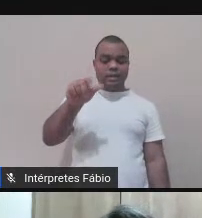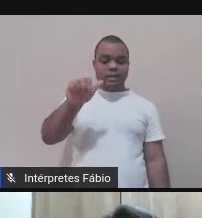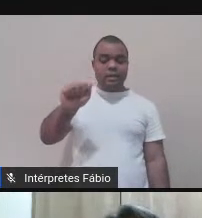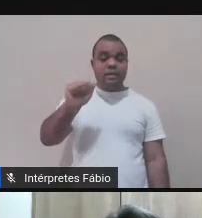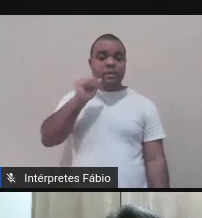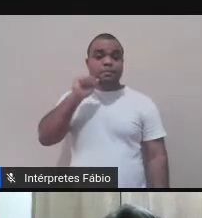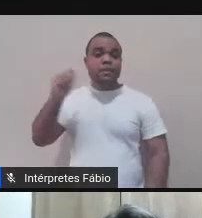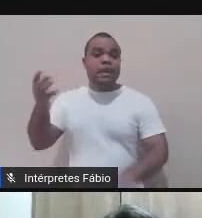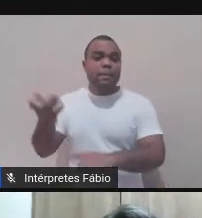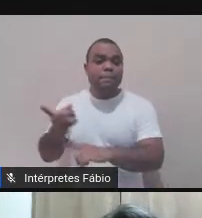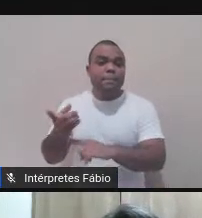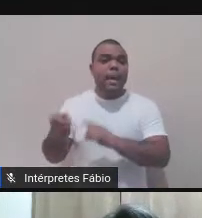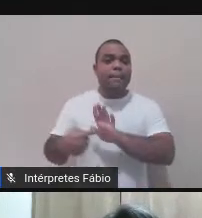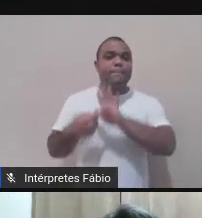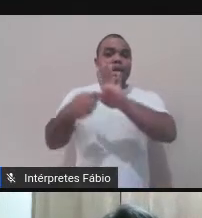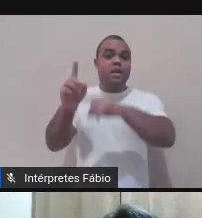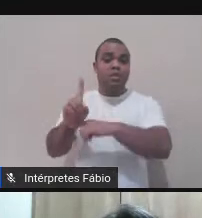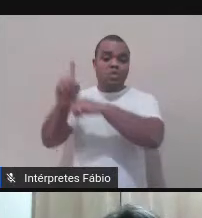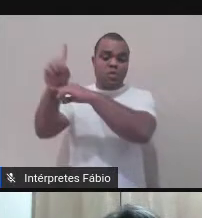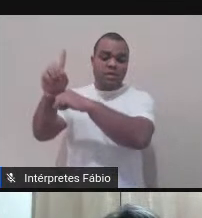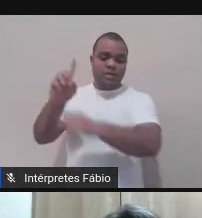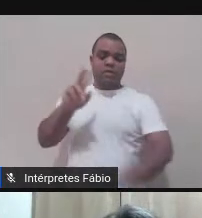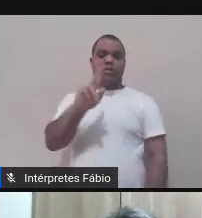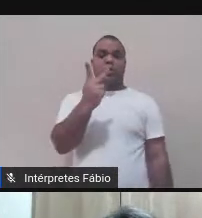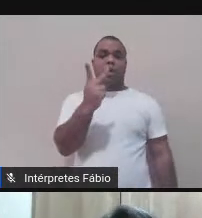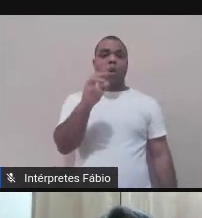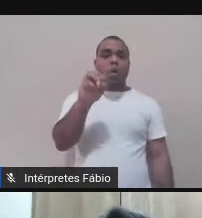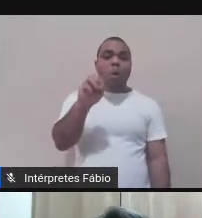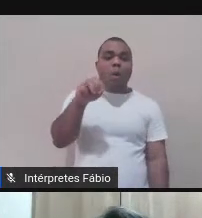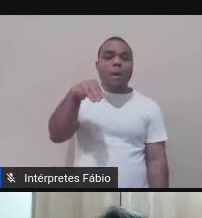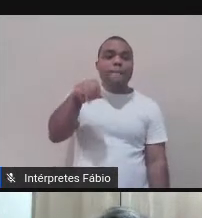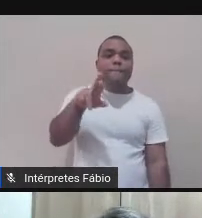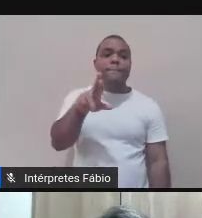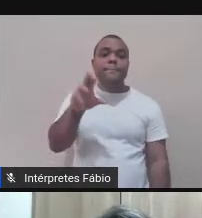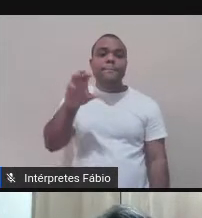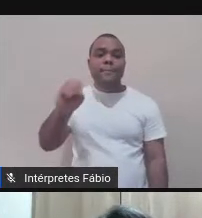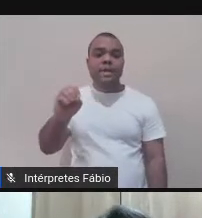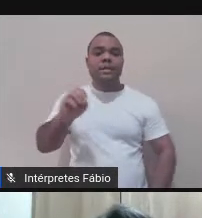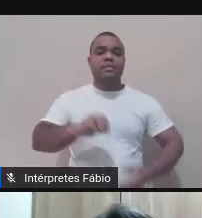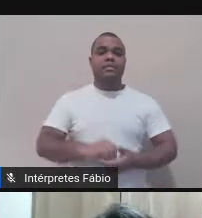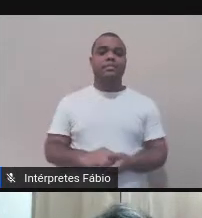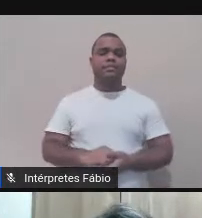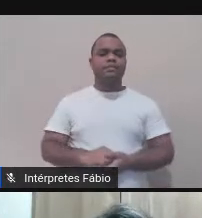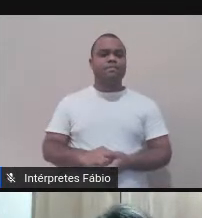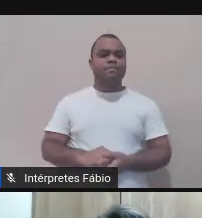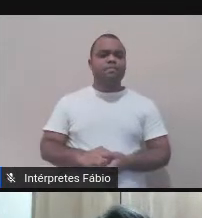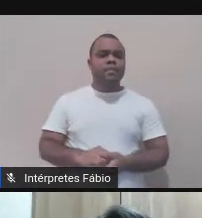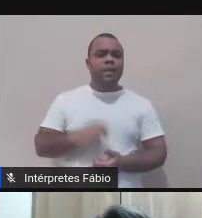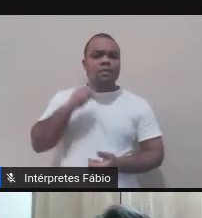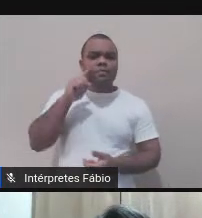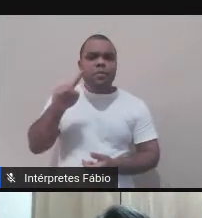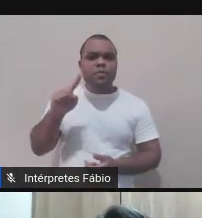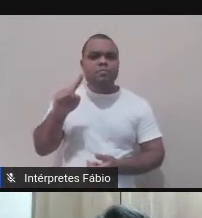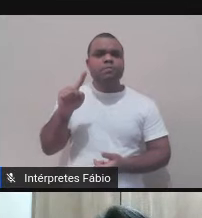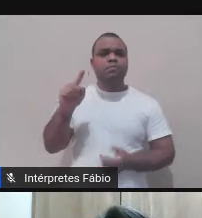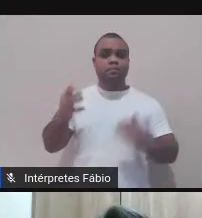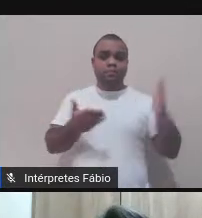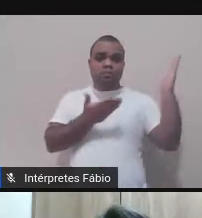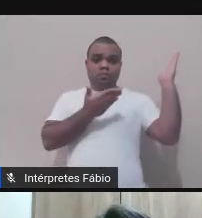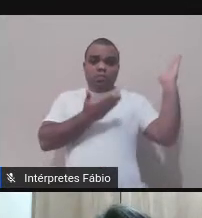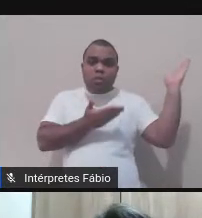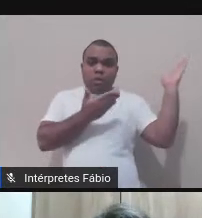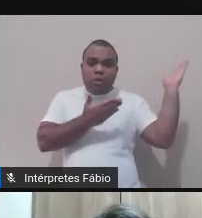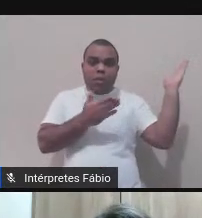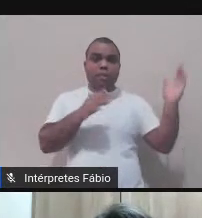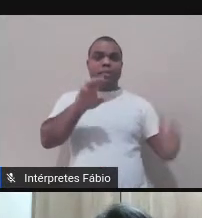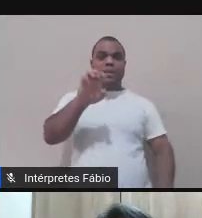né, o deus do fogo, metais, metalurgia, tá? Então, uma éxfrase bem-sucedida, ela acontece no ato da